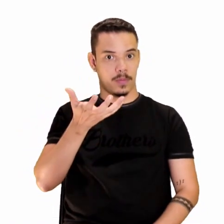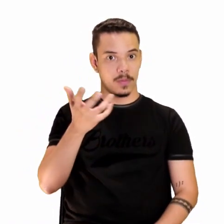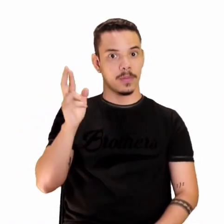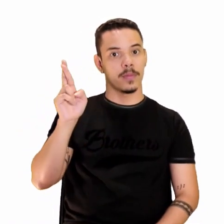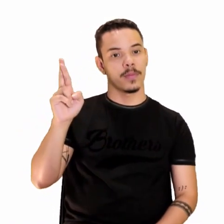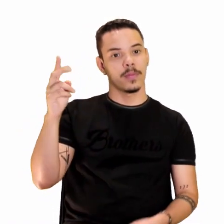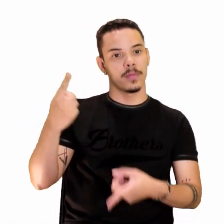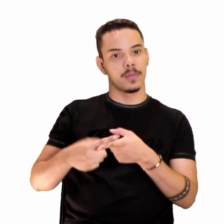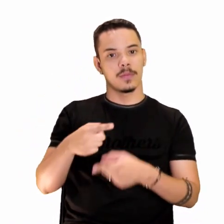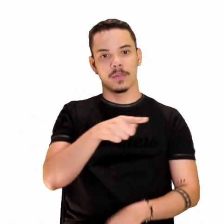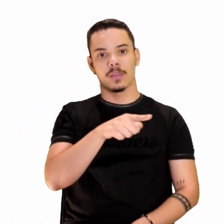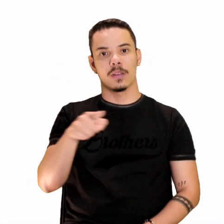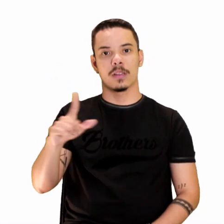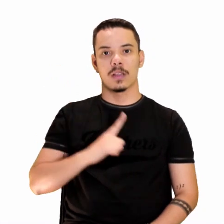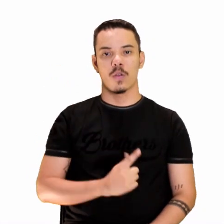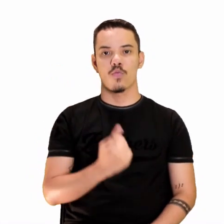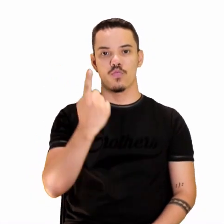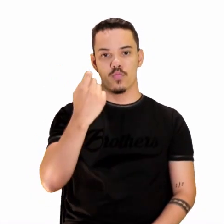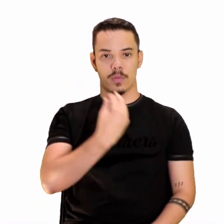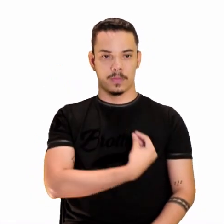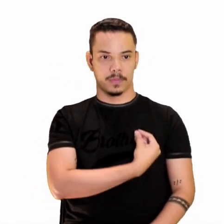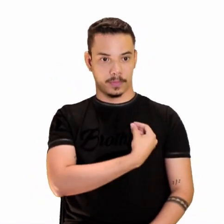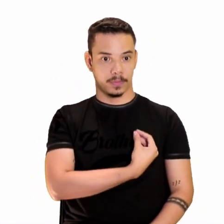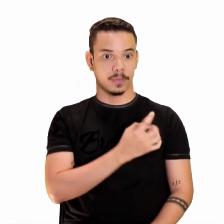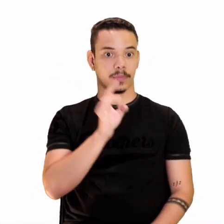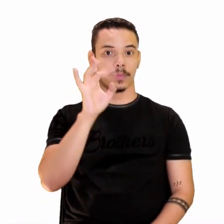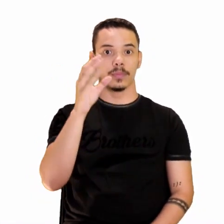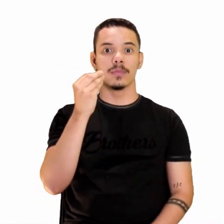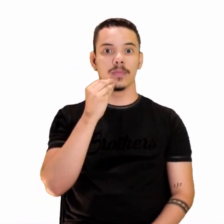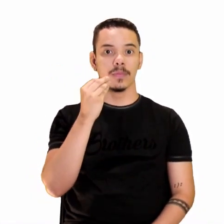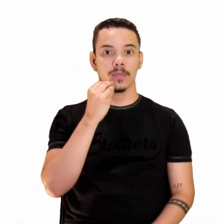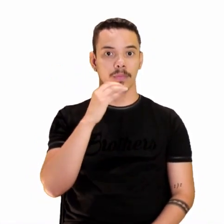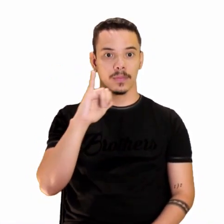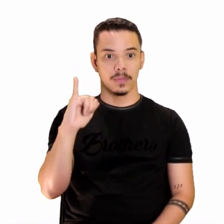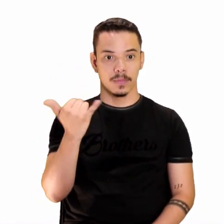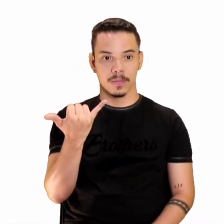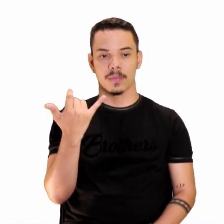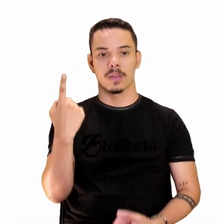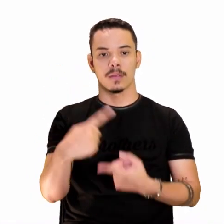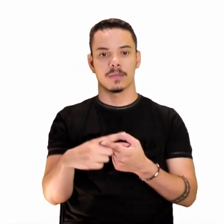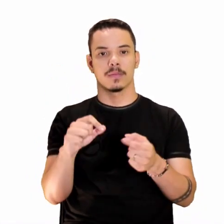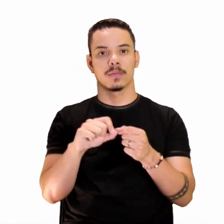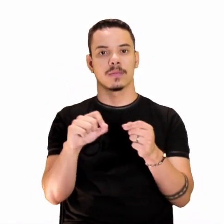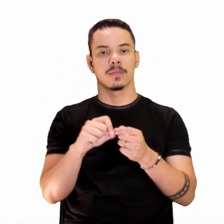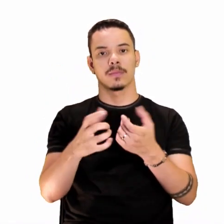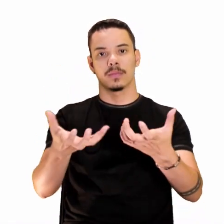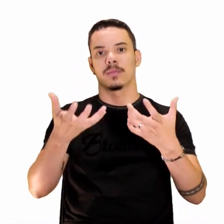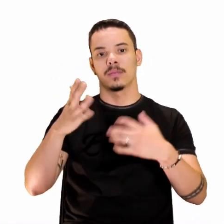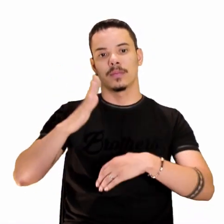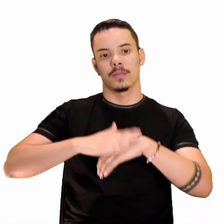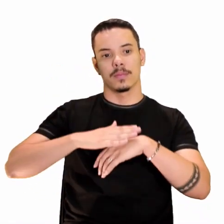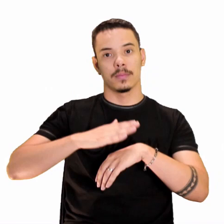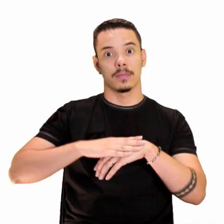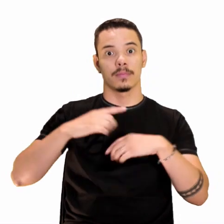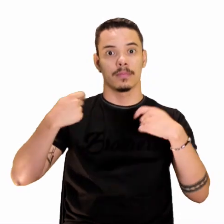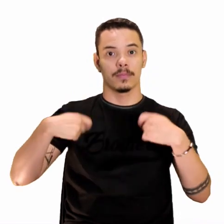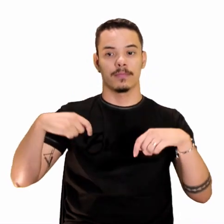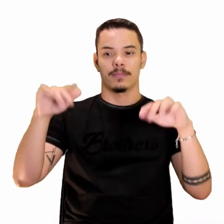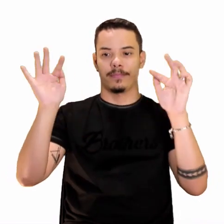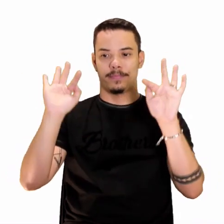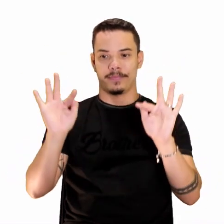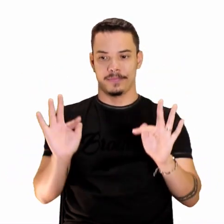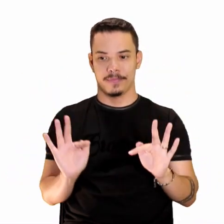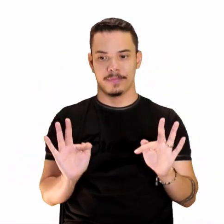possui apenas uma vida e nela só se tem uma chance de fazer aquilo que quer. Tenha felicidade